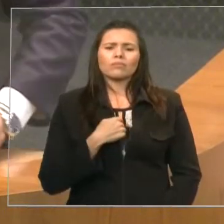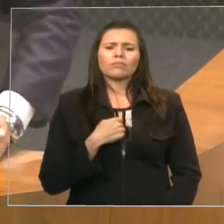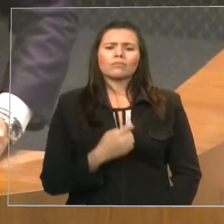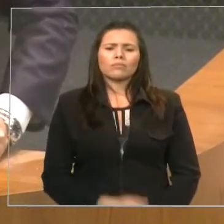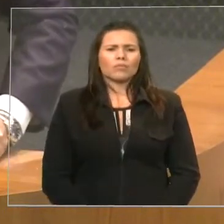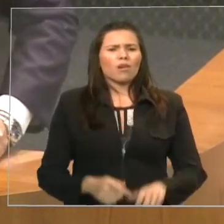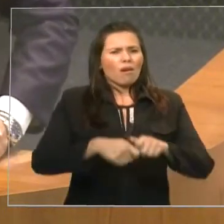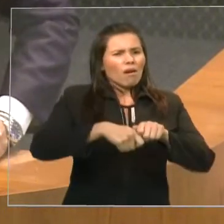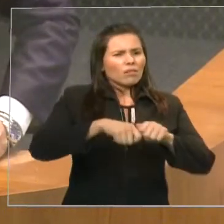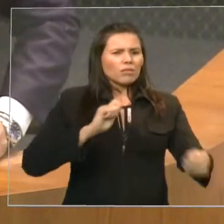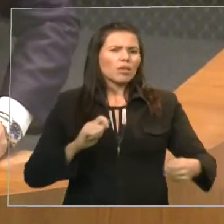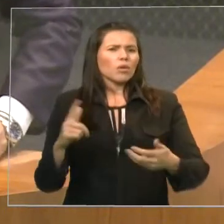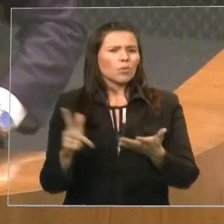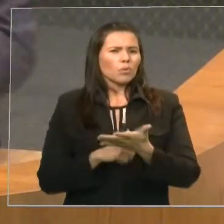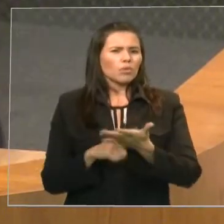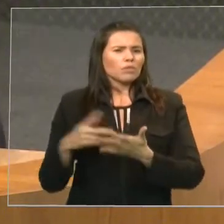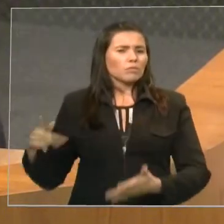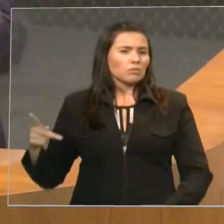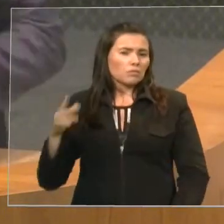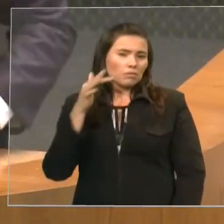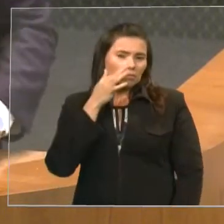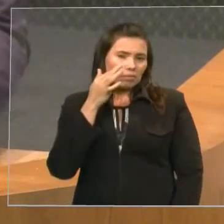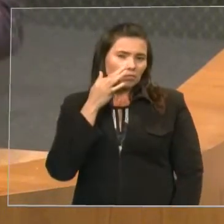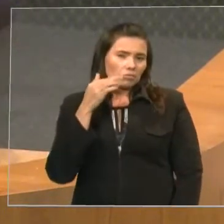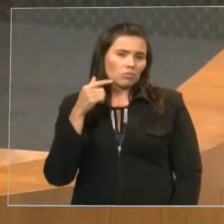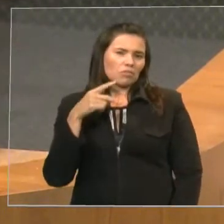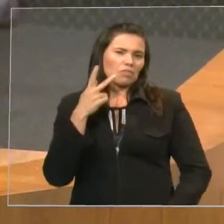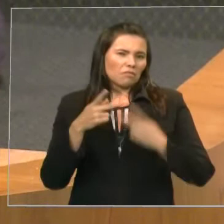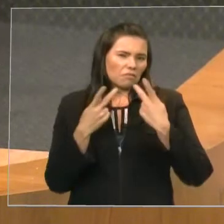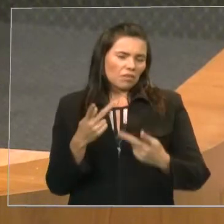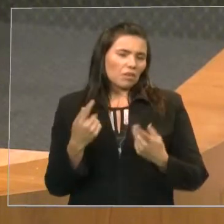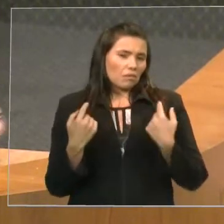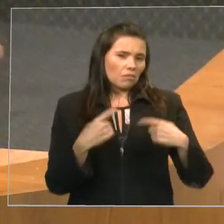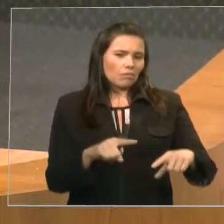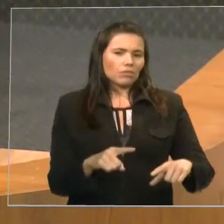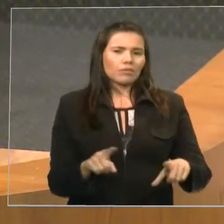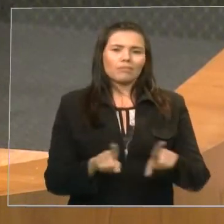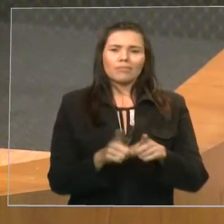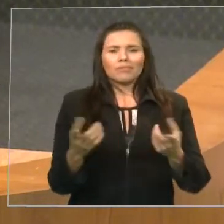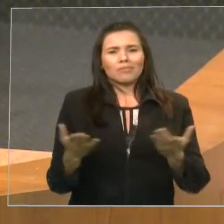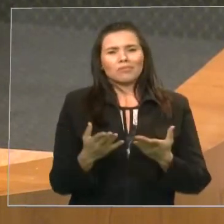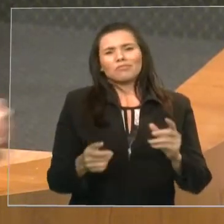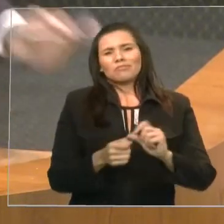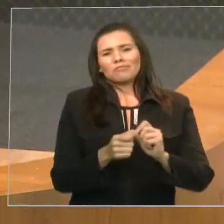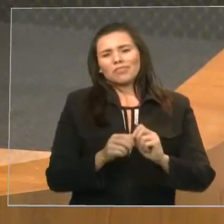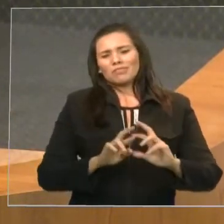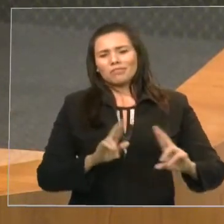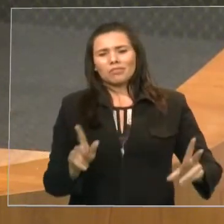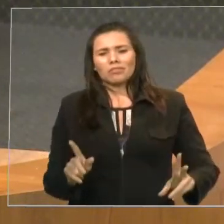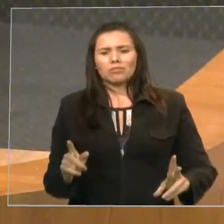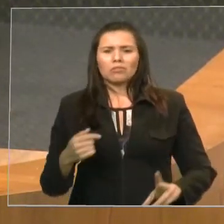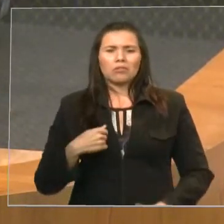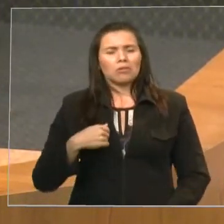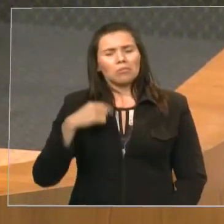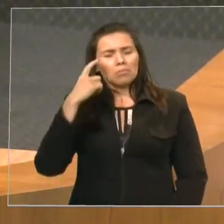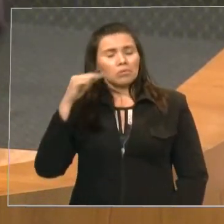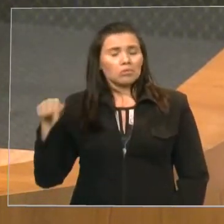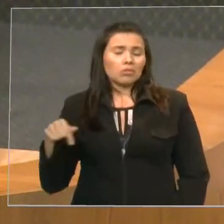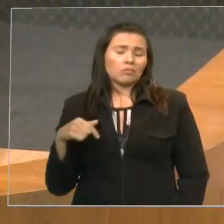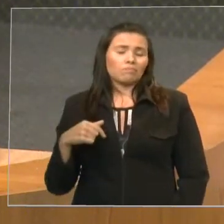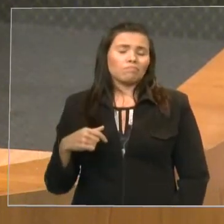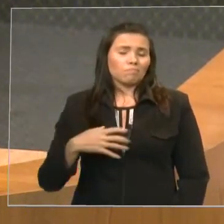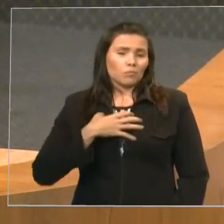o livro do governador Flávio Dino e até hoje ele vai descido como é, está muito chateado comigo. Mas eu estou aqui